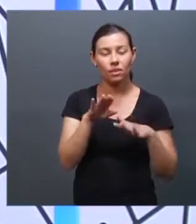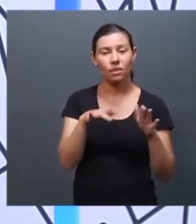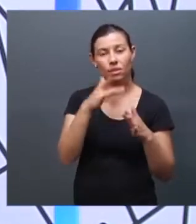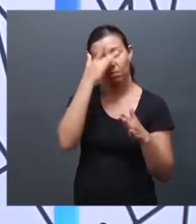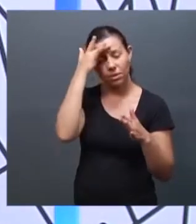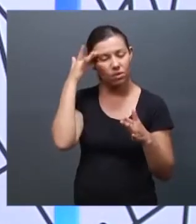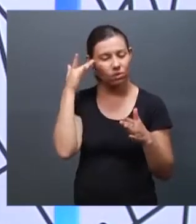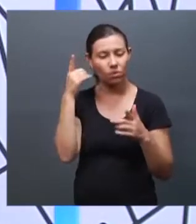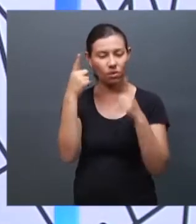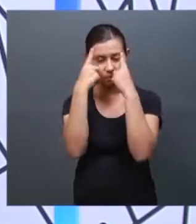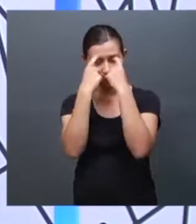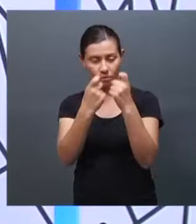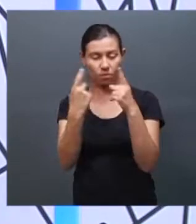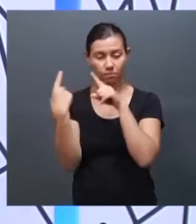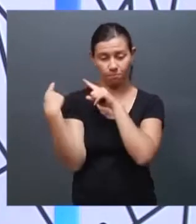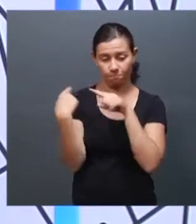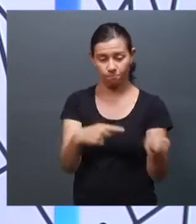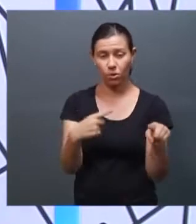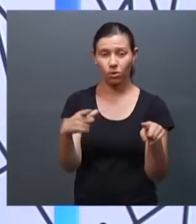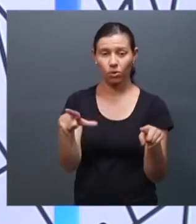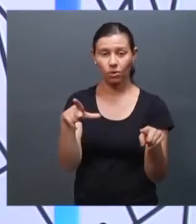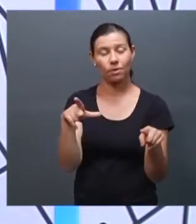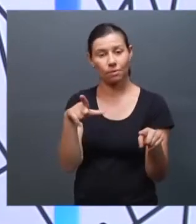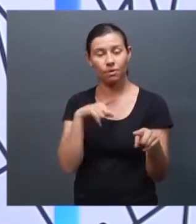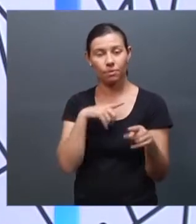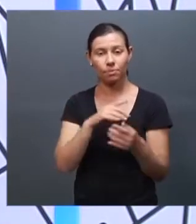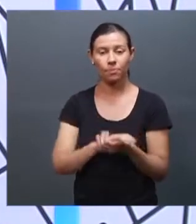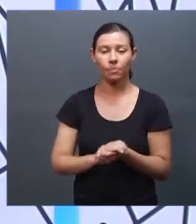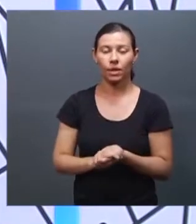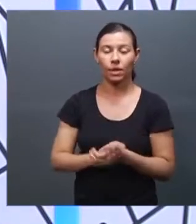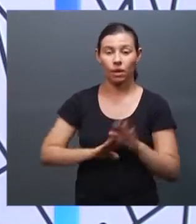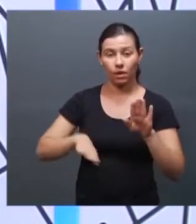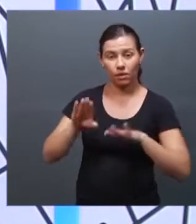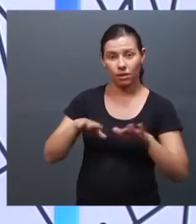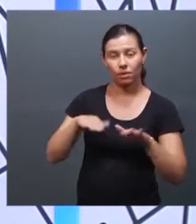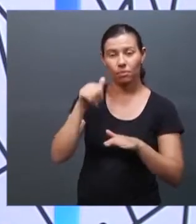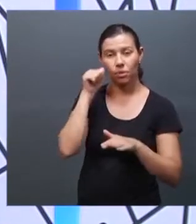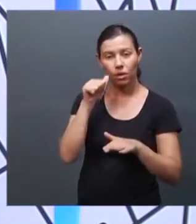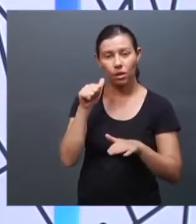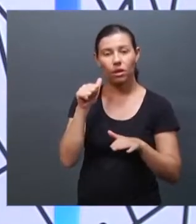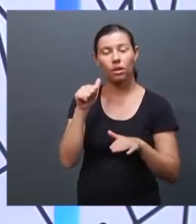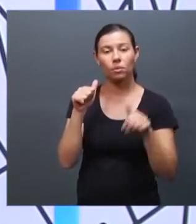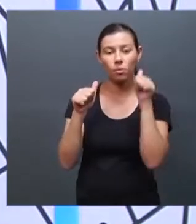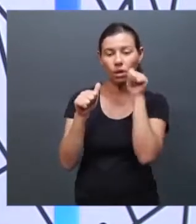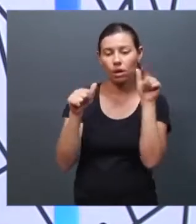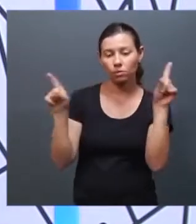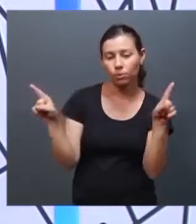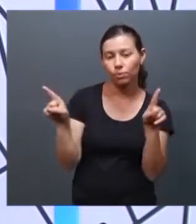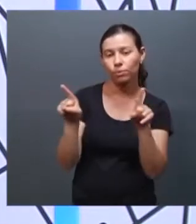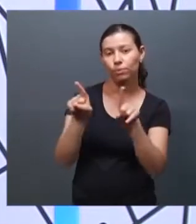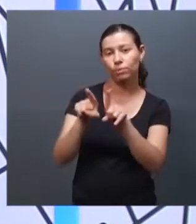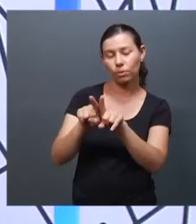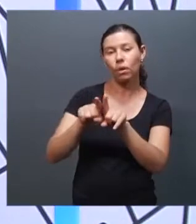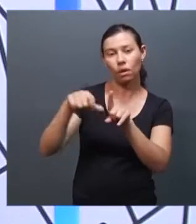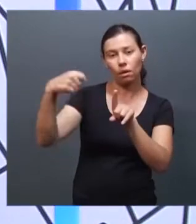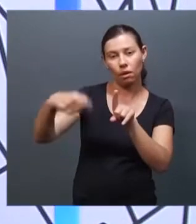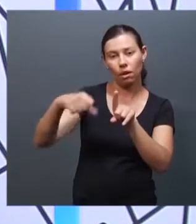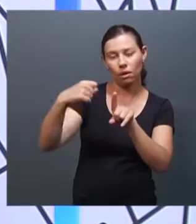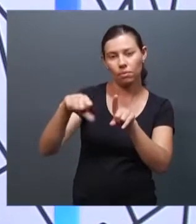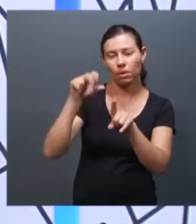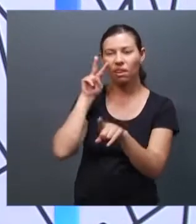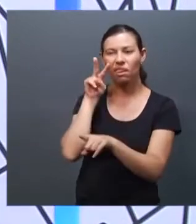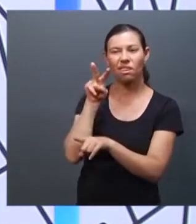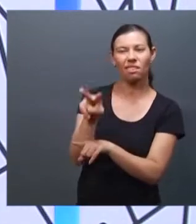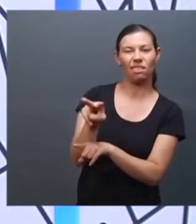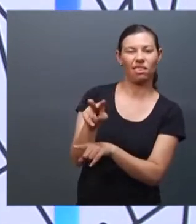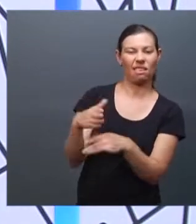pessoa vê um casal de lésbicas, é muito comum falas do tipo, é porque não conheceu um homem de